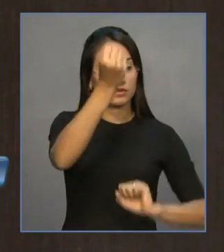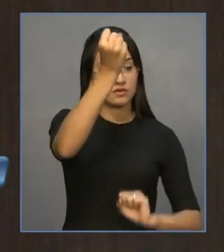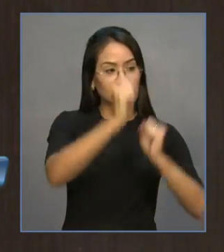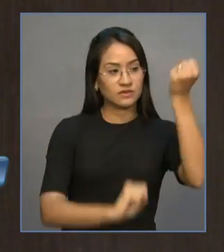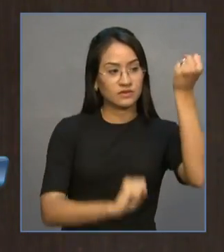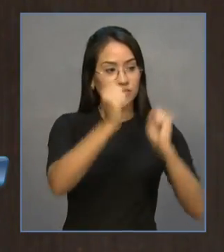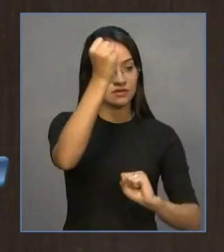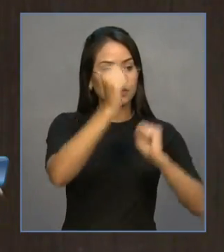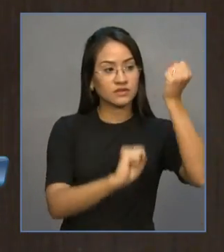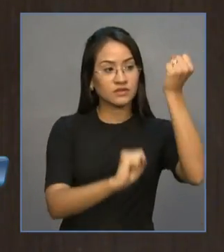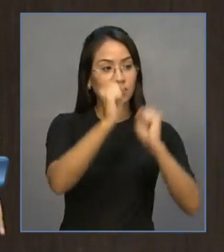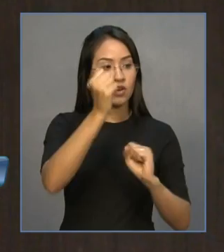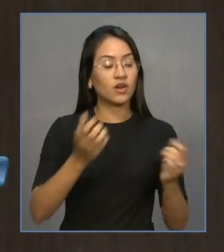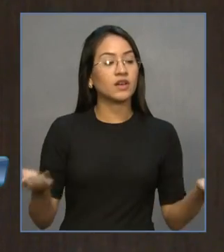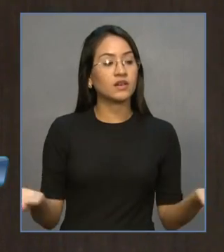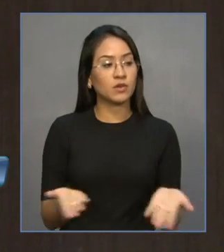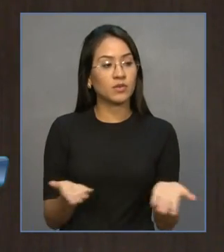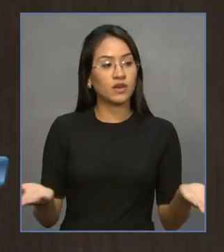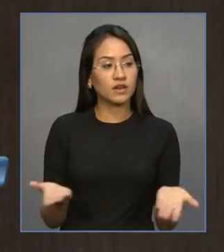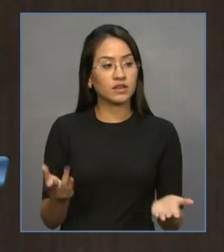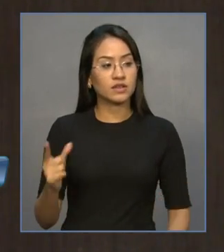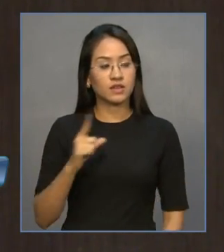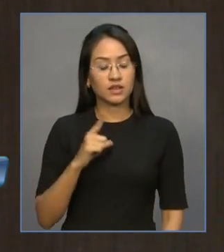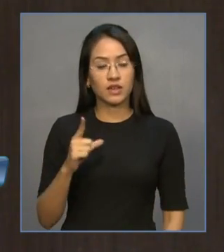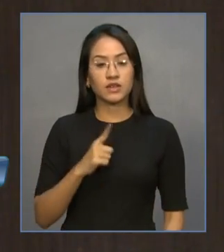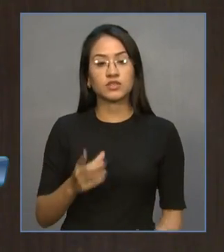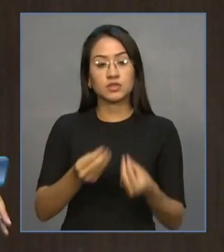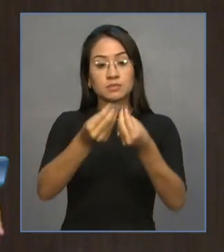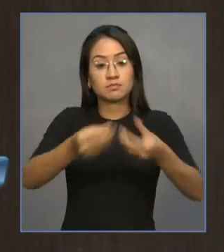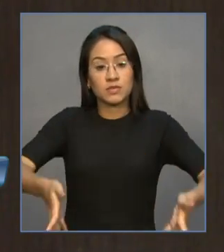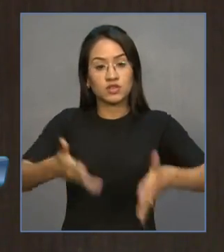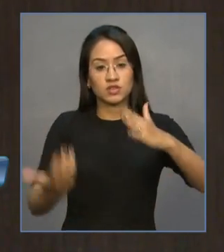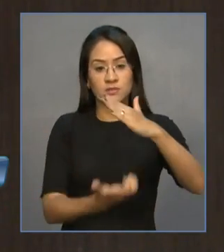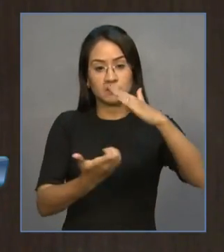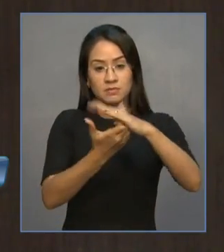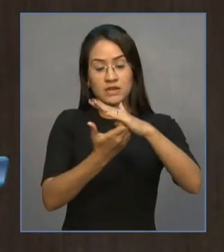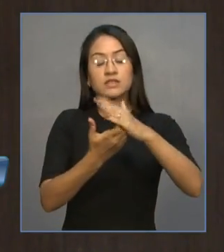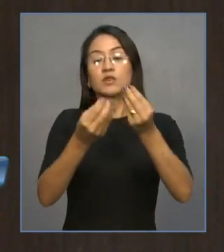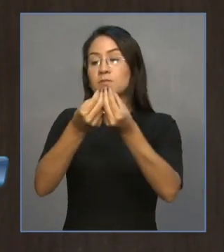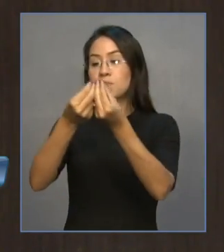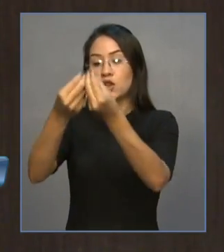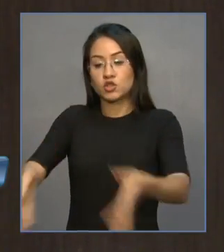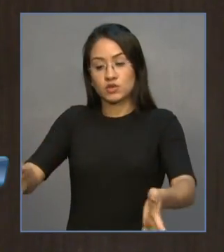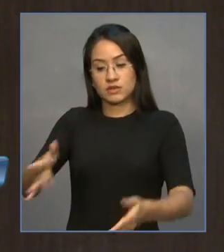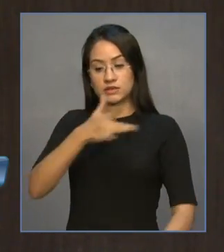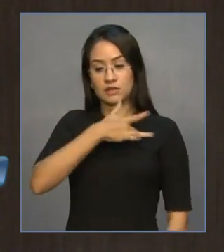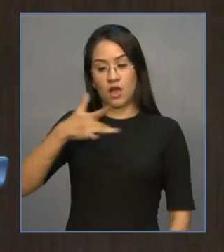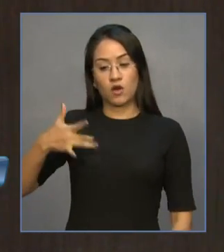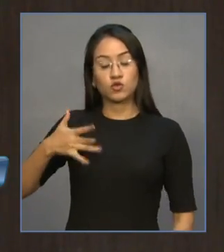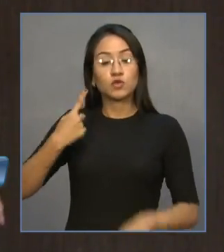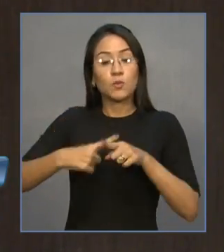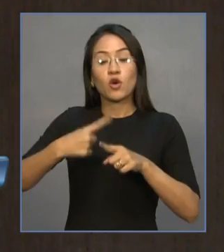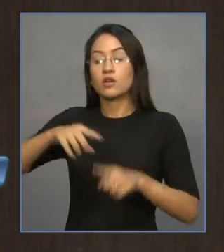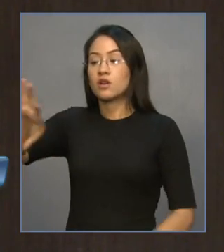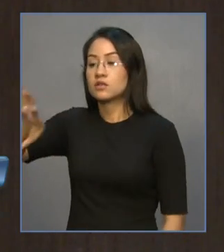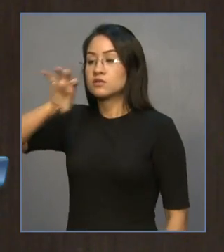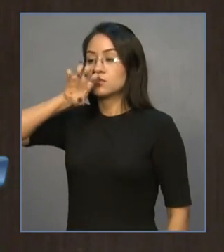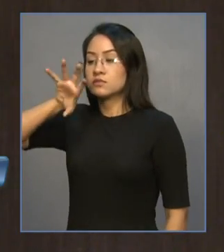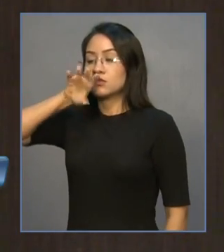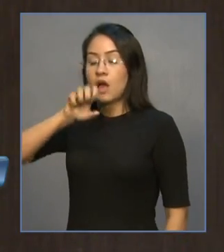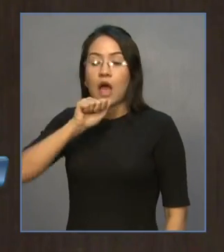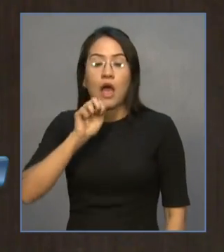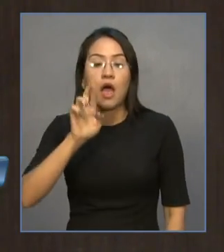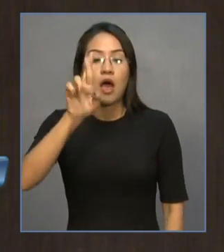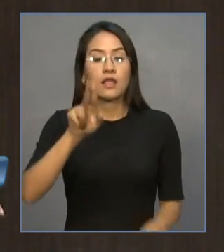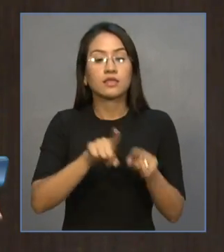está causando vários prejuízos à saúde pública, infecções respiratórias, problemas dermatológicos,